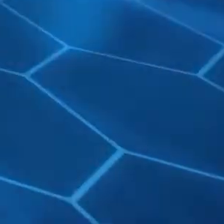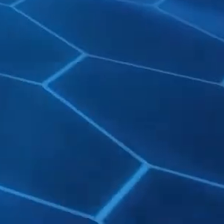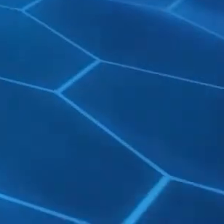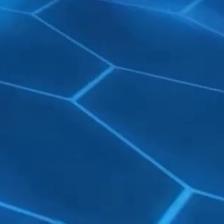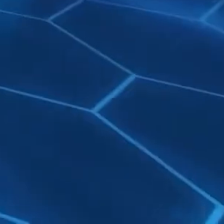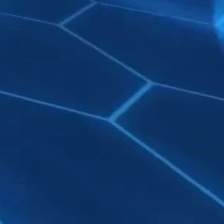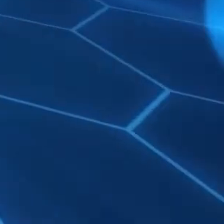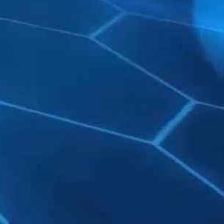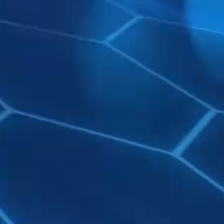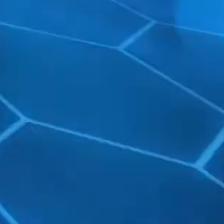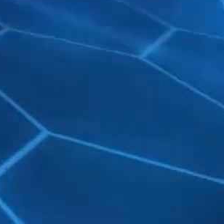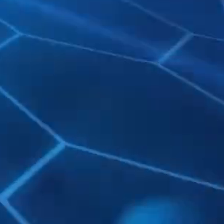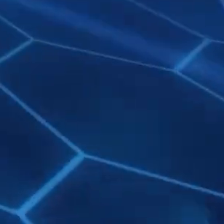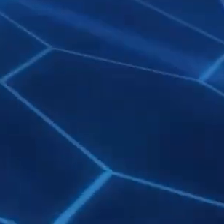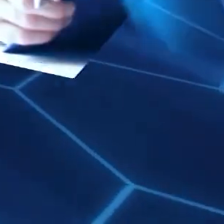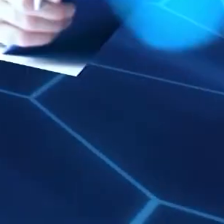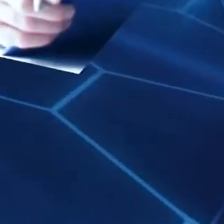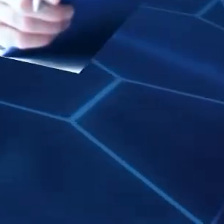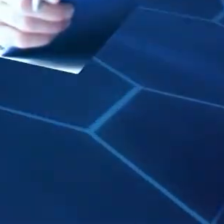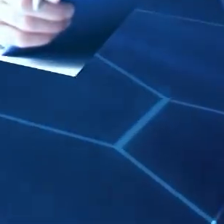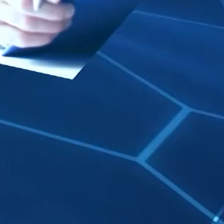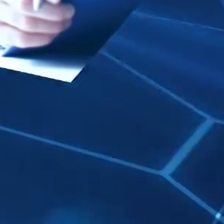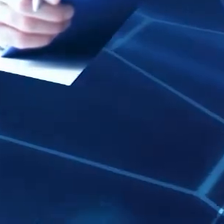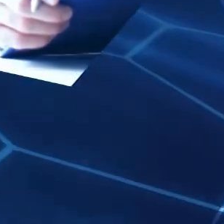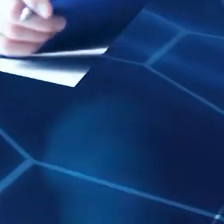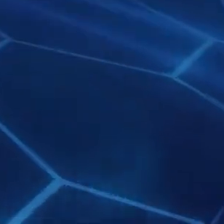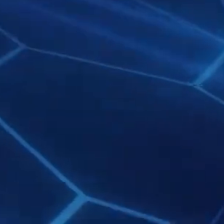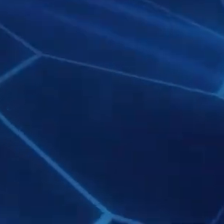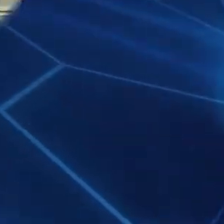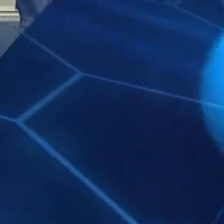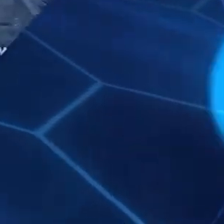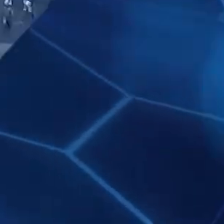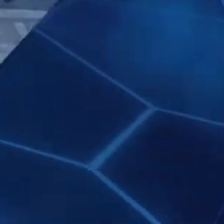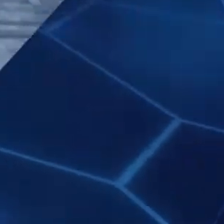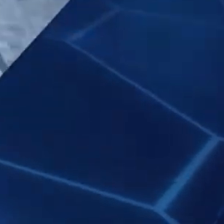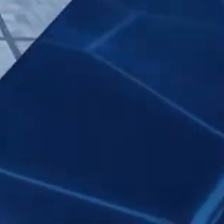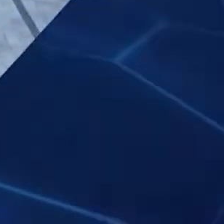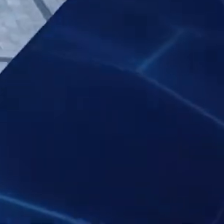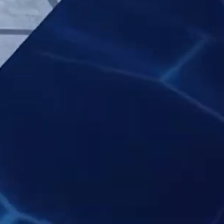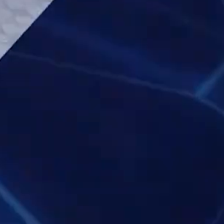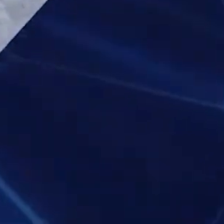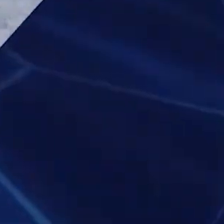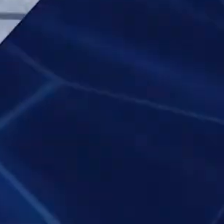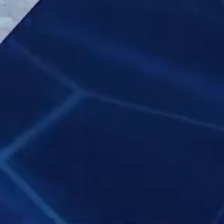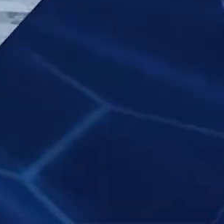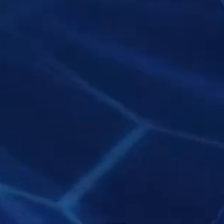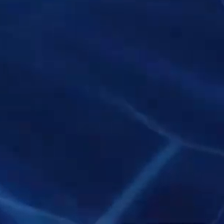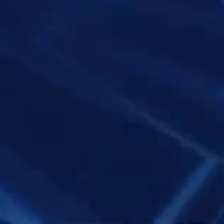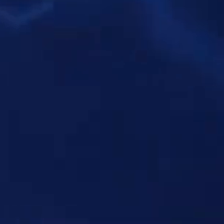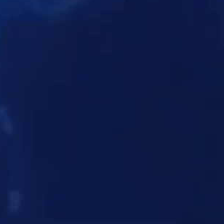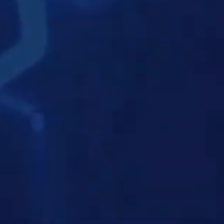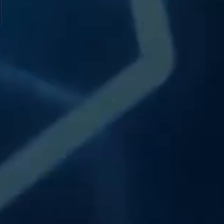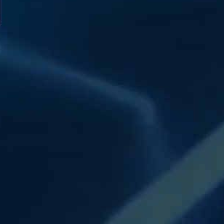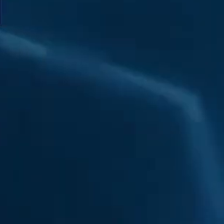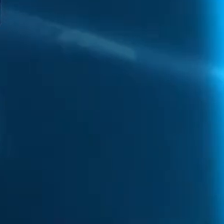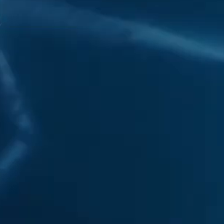daqui a volto.